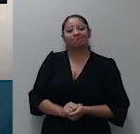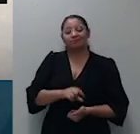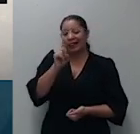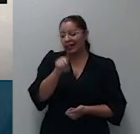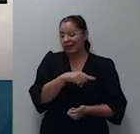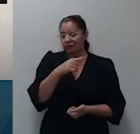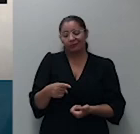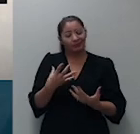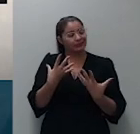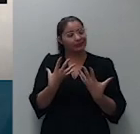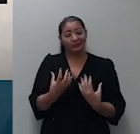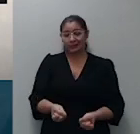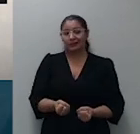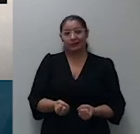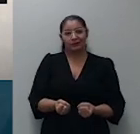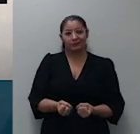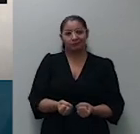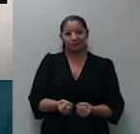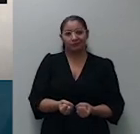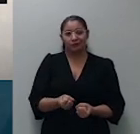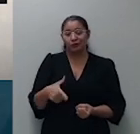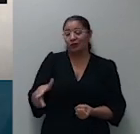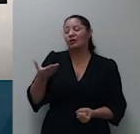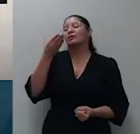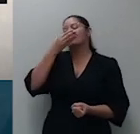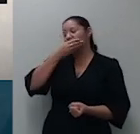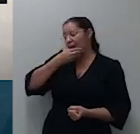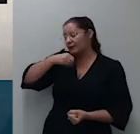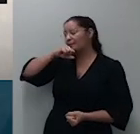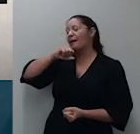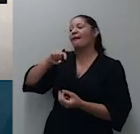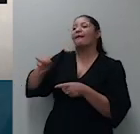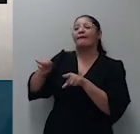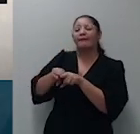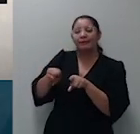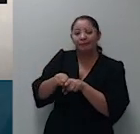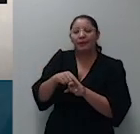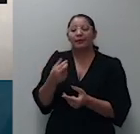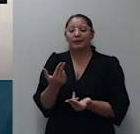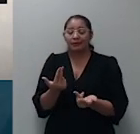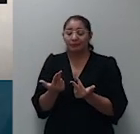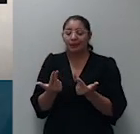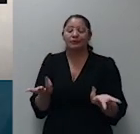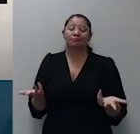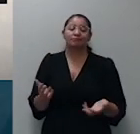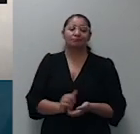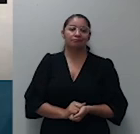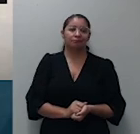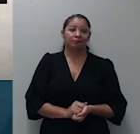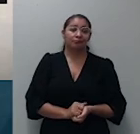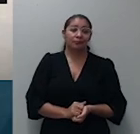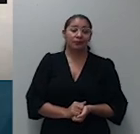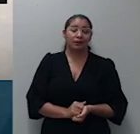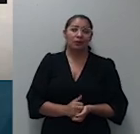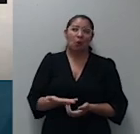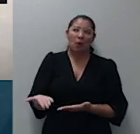dos seus pais e irmãos com isso veio aquela condenação